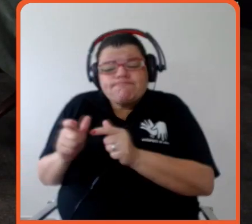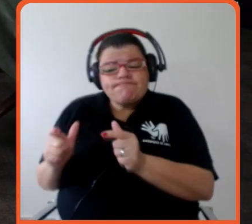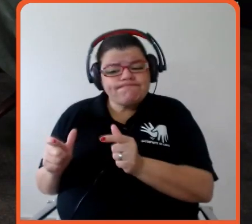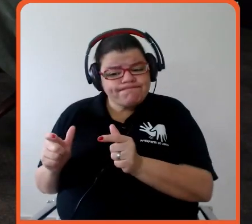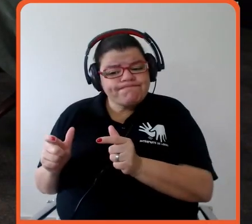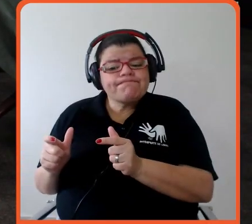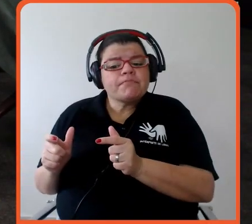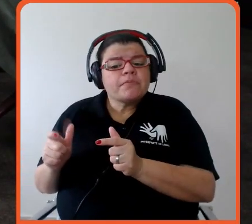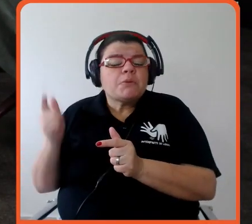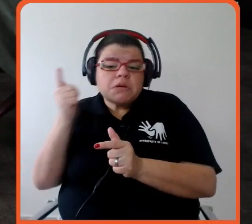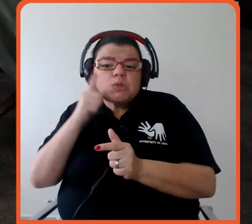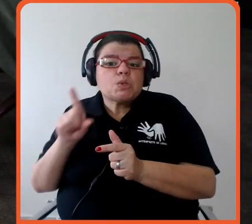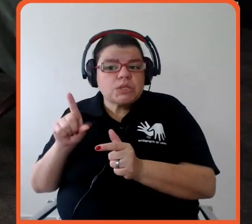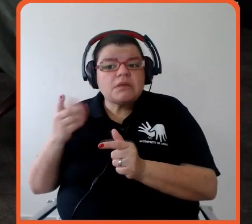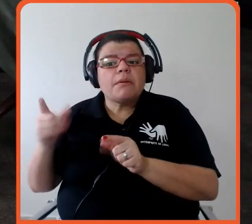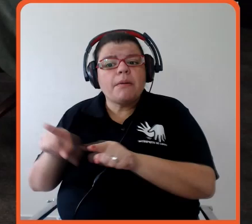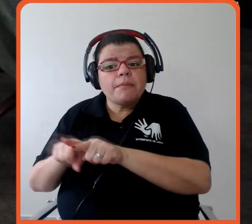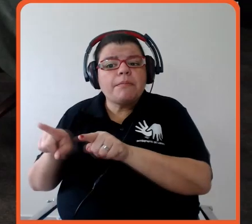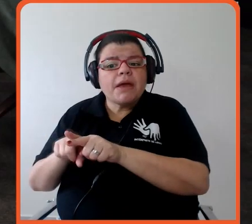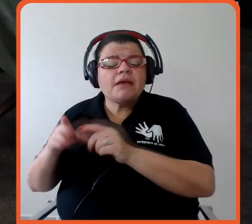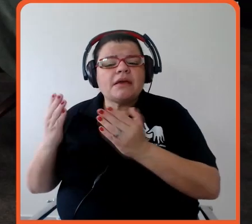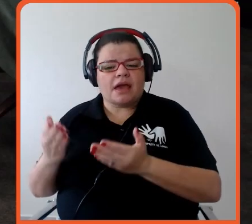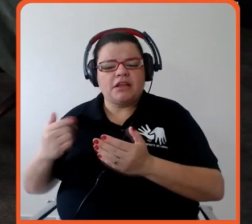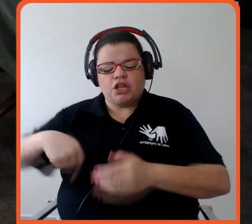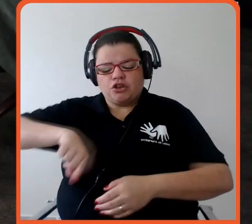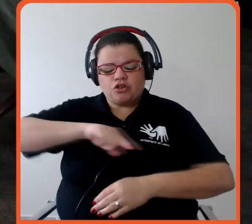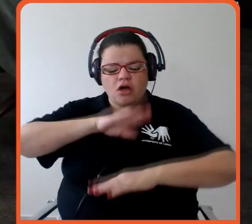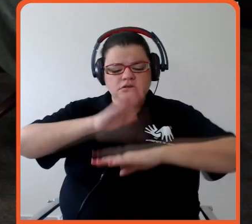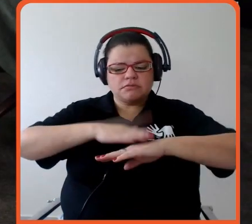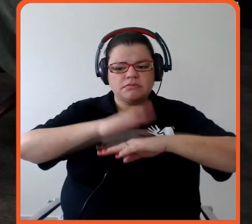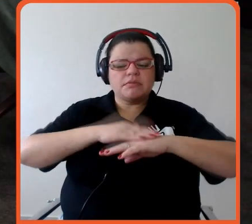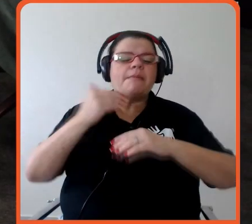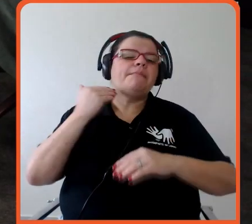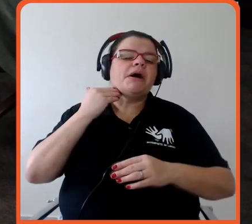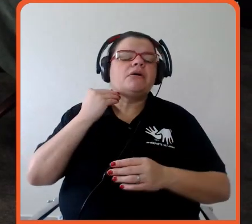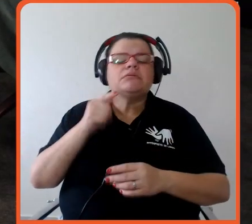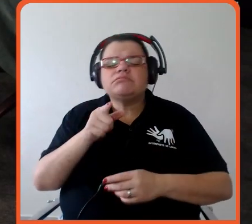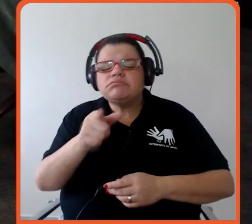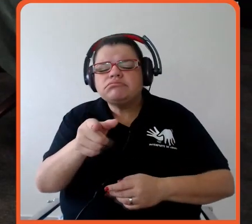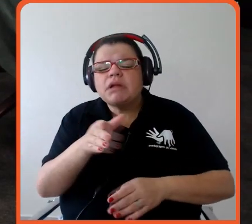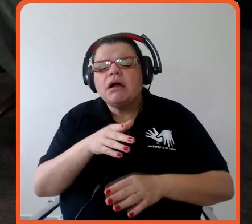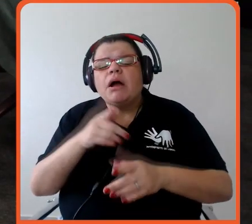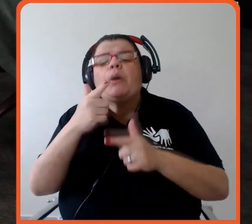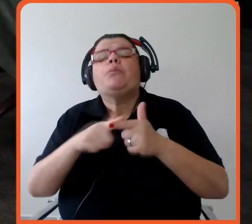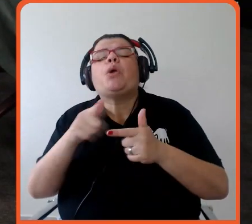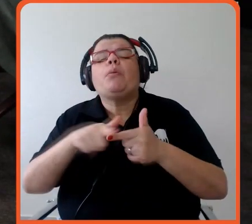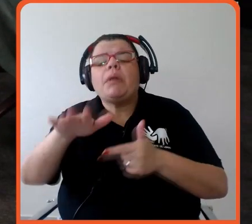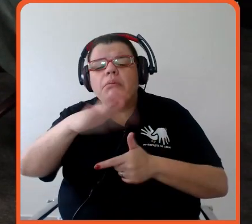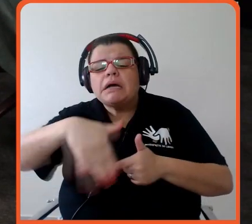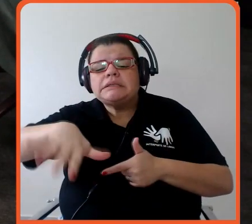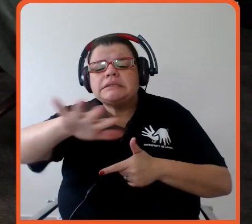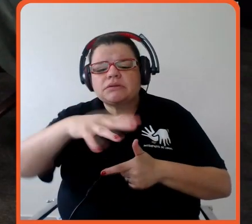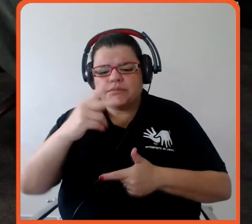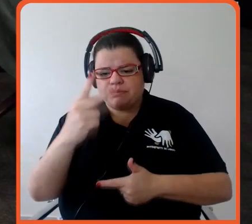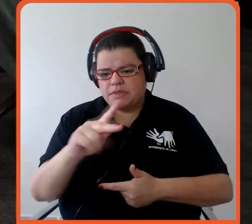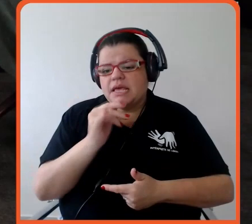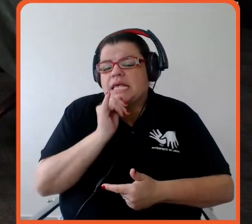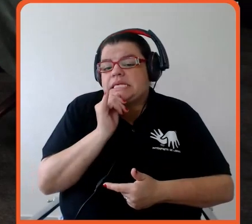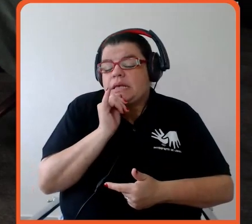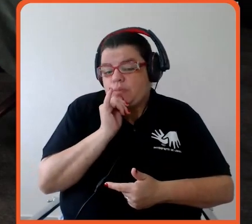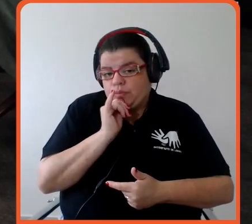área, ela ajuda, né, a direcionar, ou seja, quais são os problemas daquele setor. Então a empresa está no setor, digamos, de agropecuária. Quais são os problemas